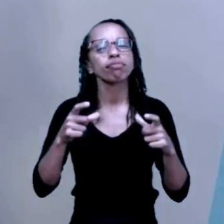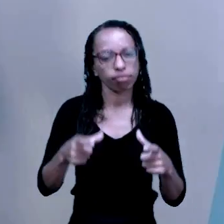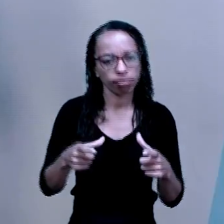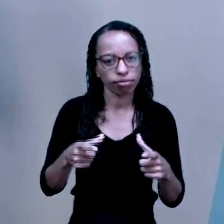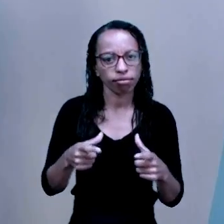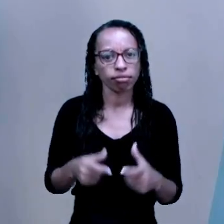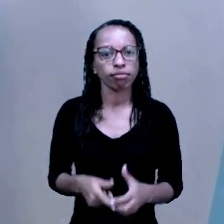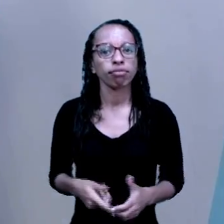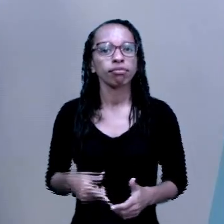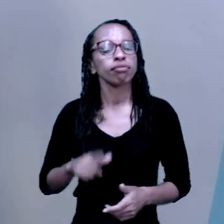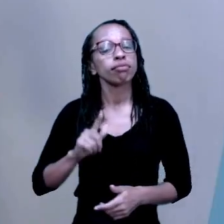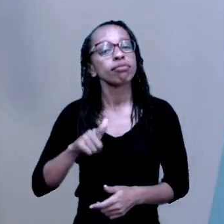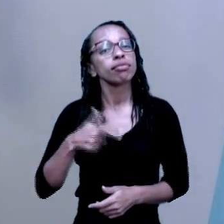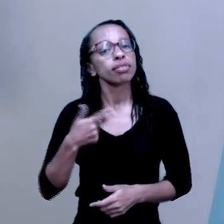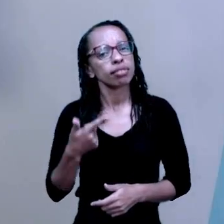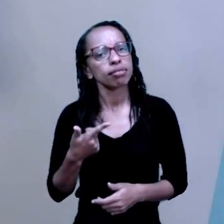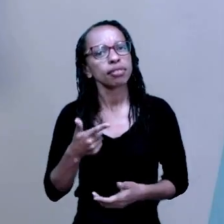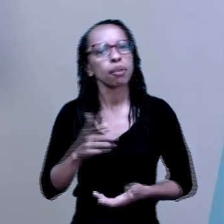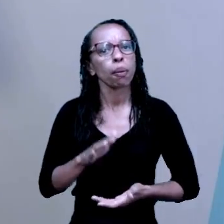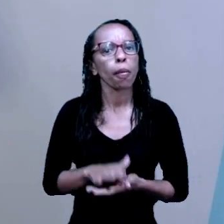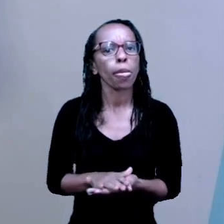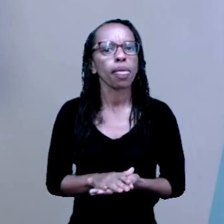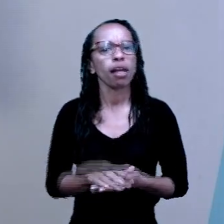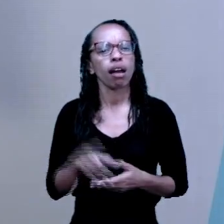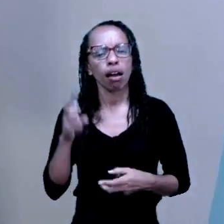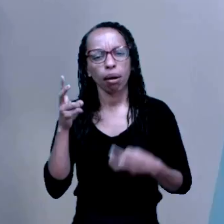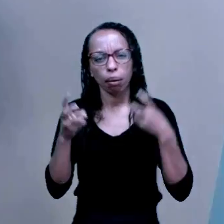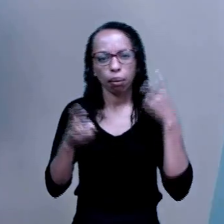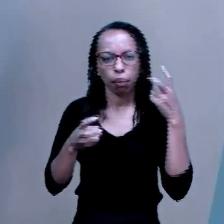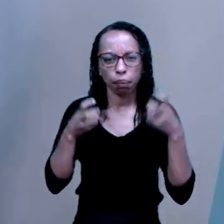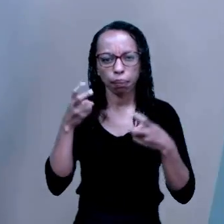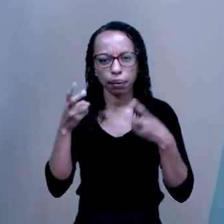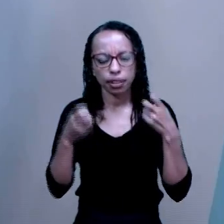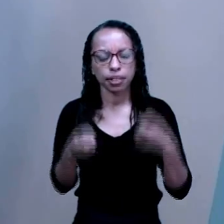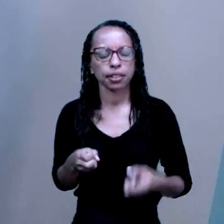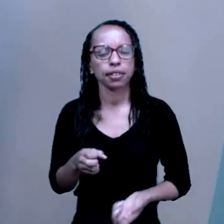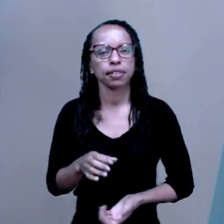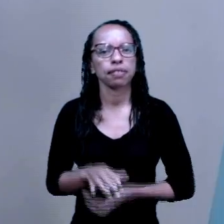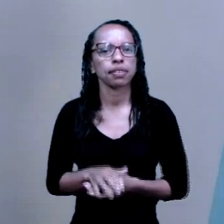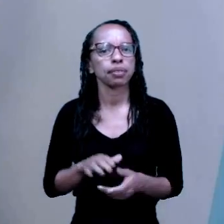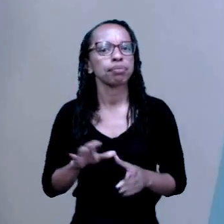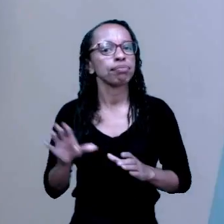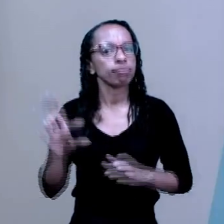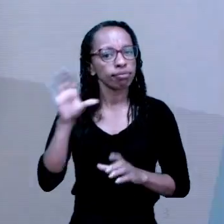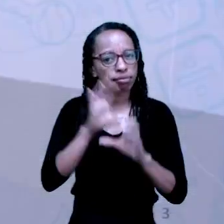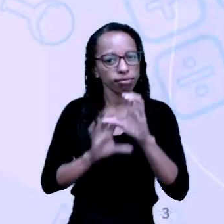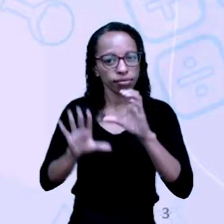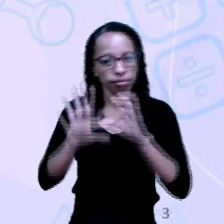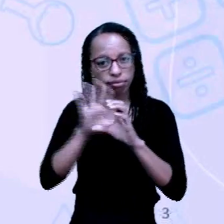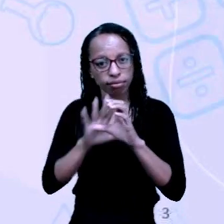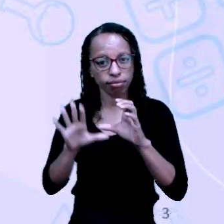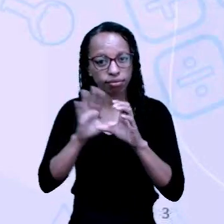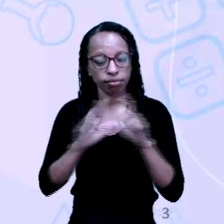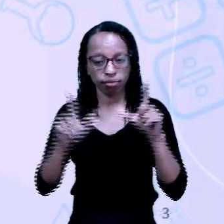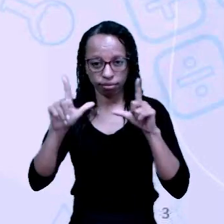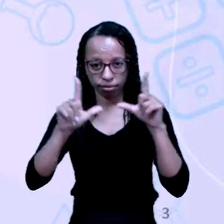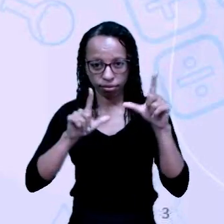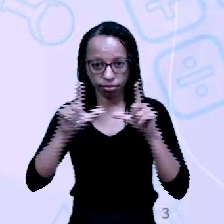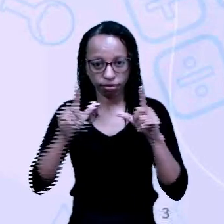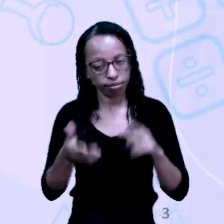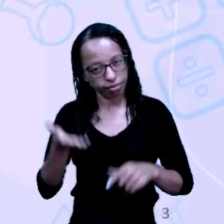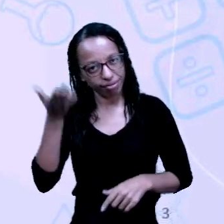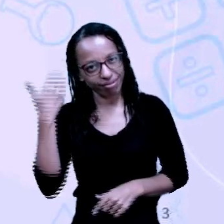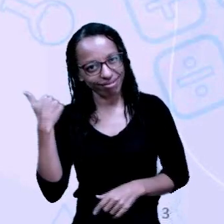Antes de analisarmos, esses pontos, eu peço que vocês observem atentamente a charge presente aqui na tela. Vamos lá?